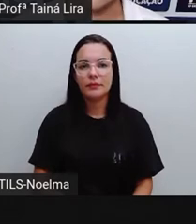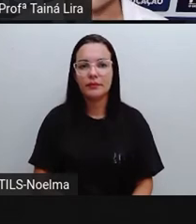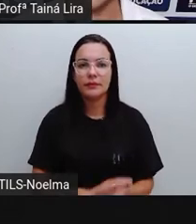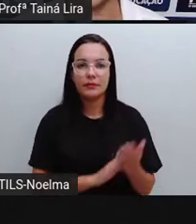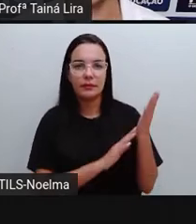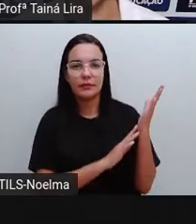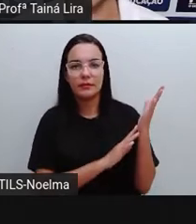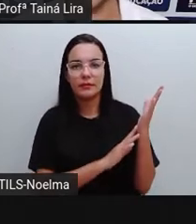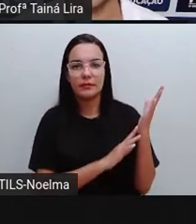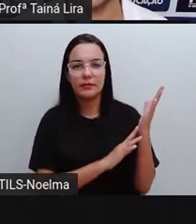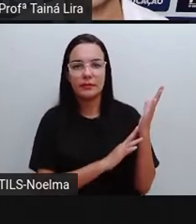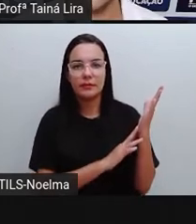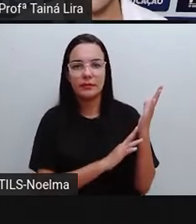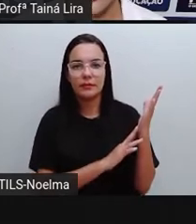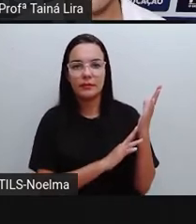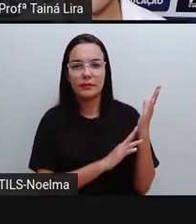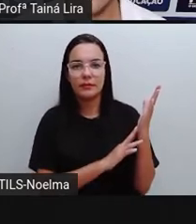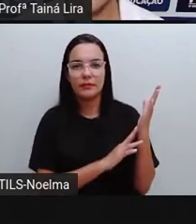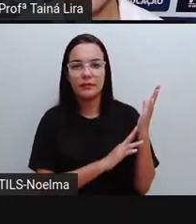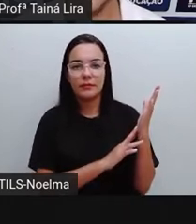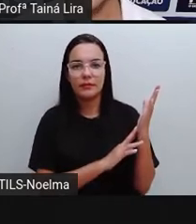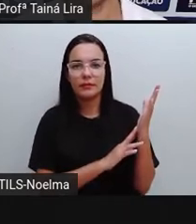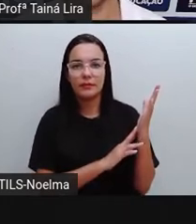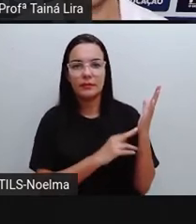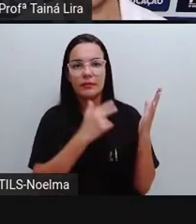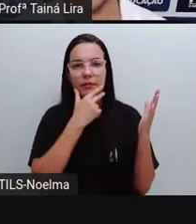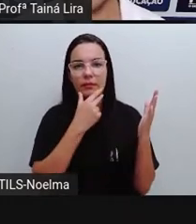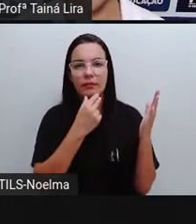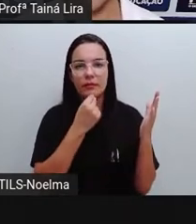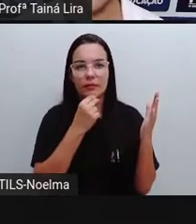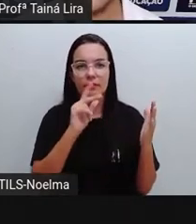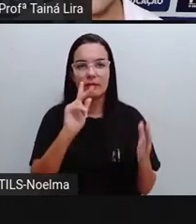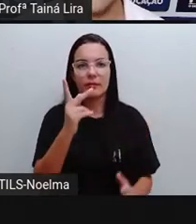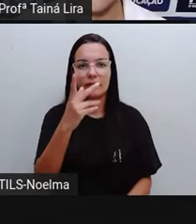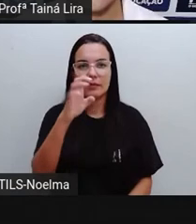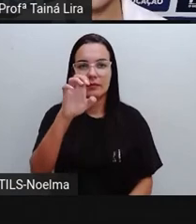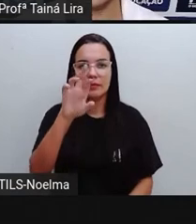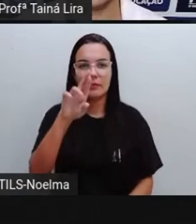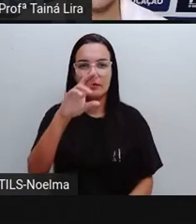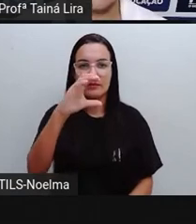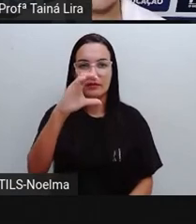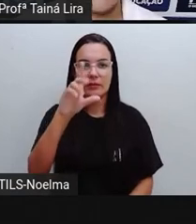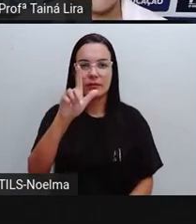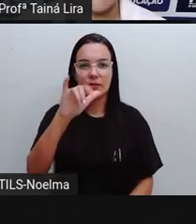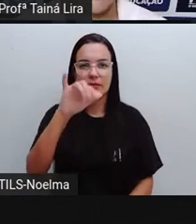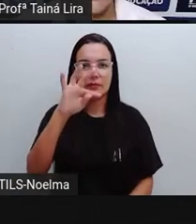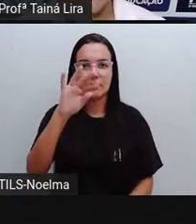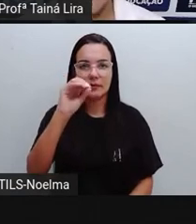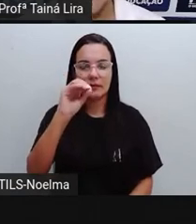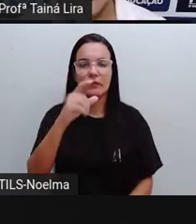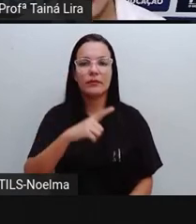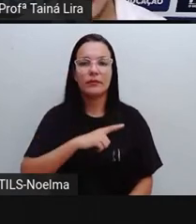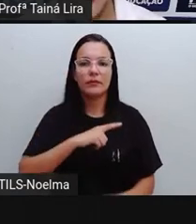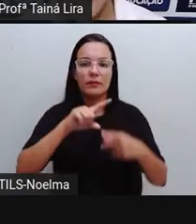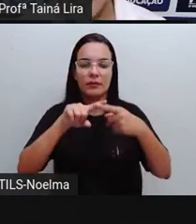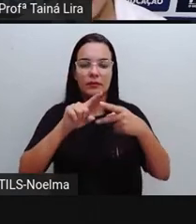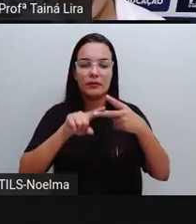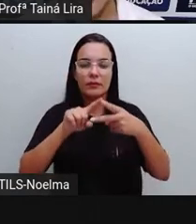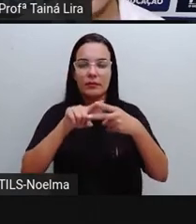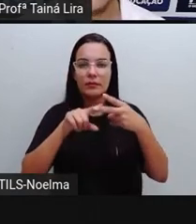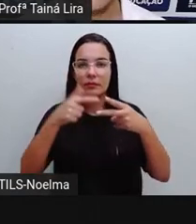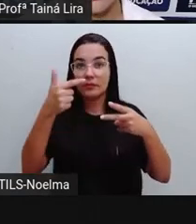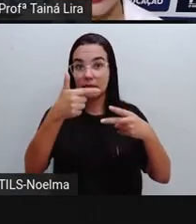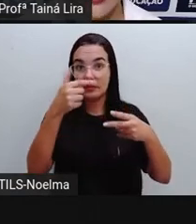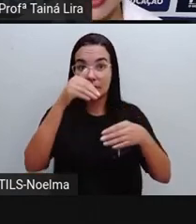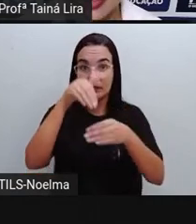depois, ó, Heráclito Dias de Carvalho foi prefeito aí duas vezes, ó, de 1935 a 1937